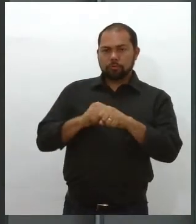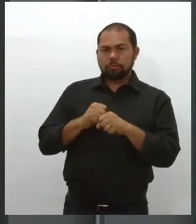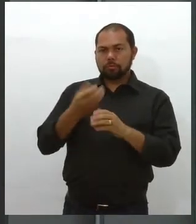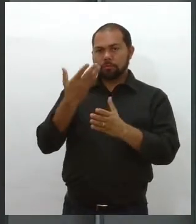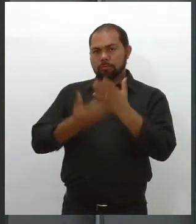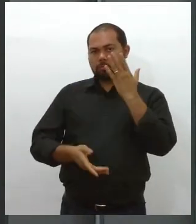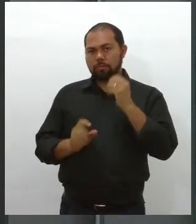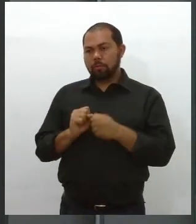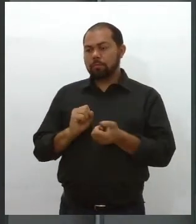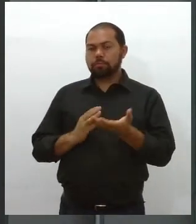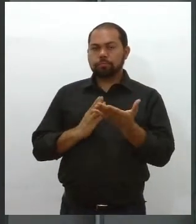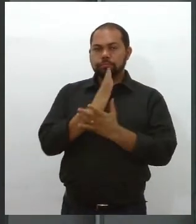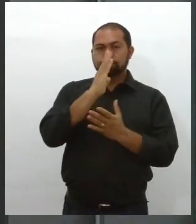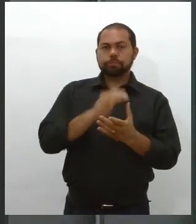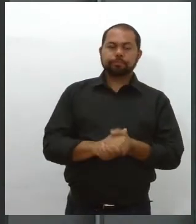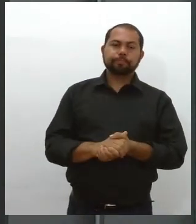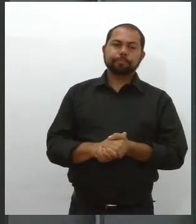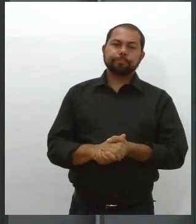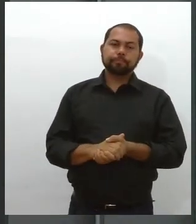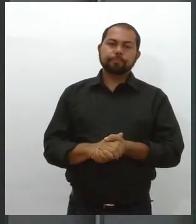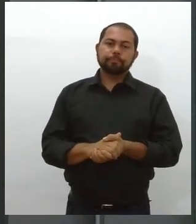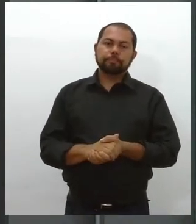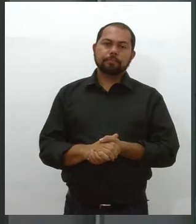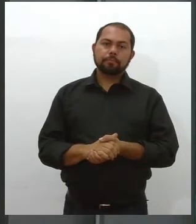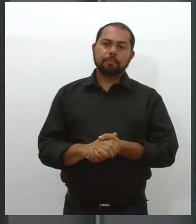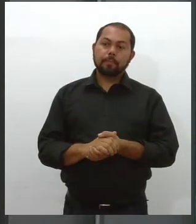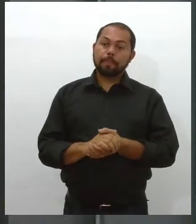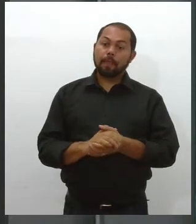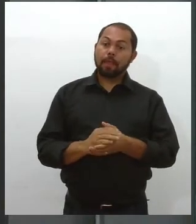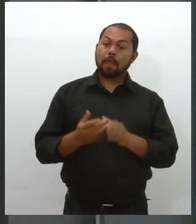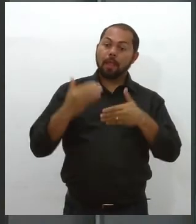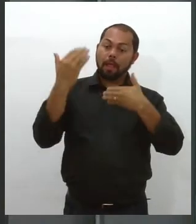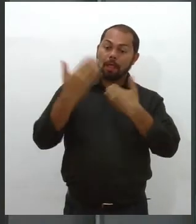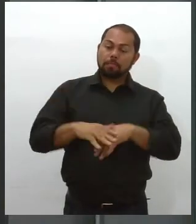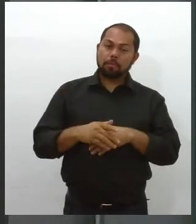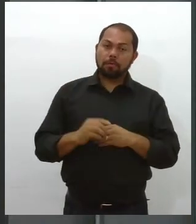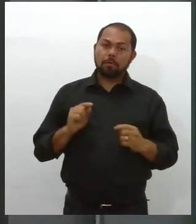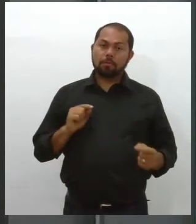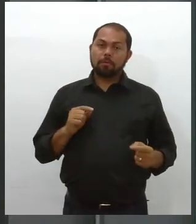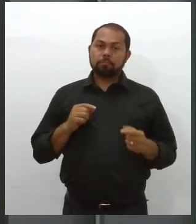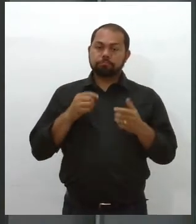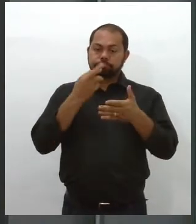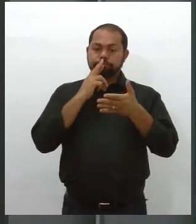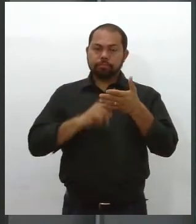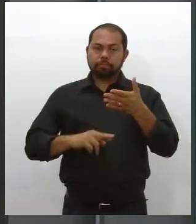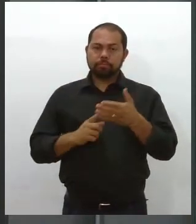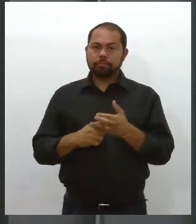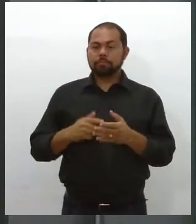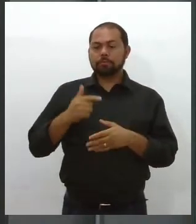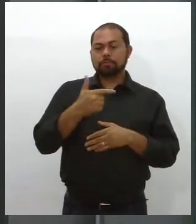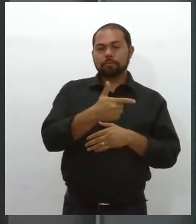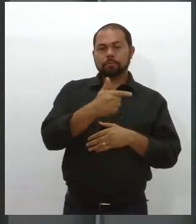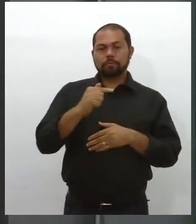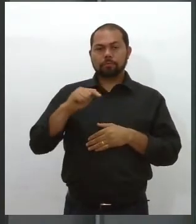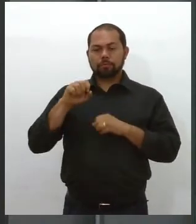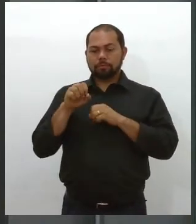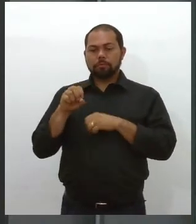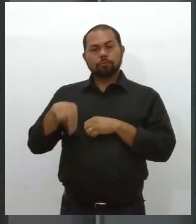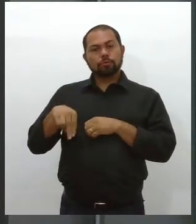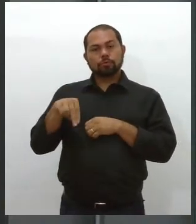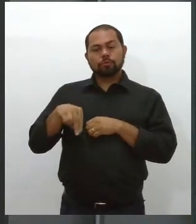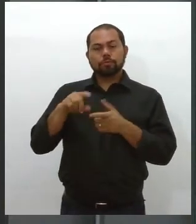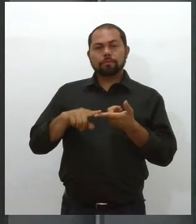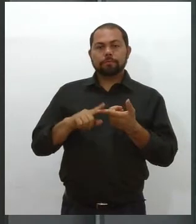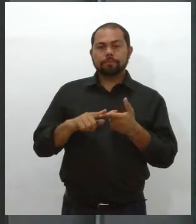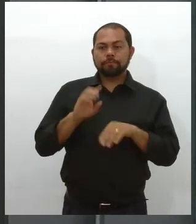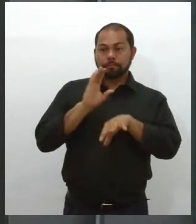classificatório. A aplicação das provas objetivas está prevista para o dia 27 de novembro. O curso de formação será